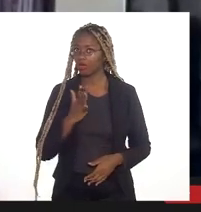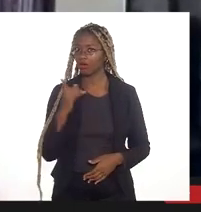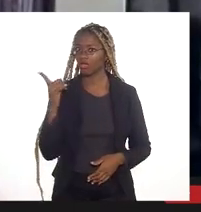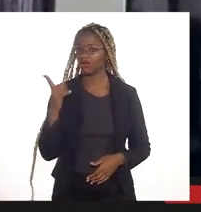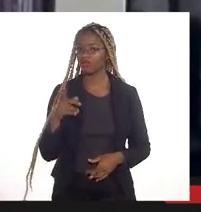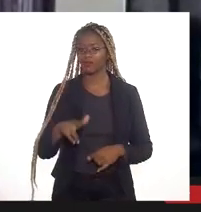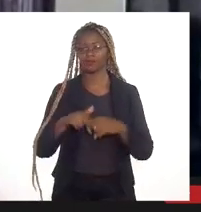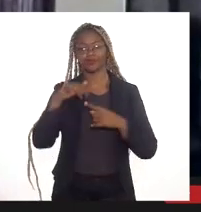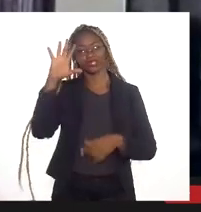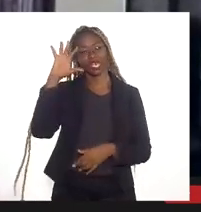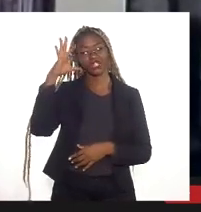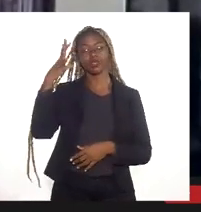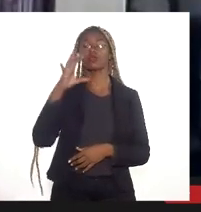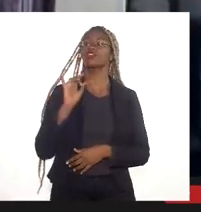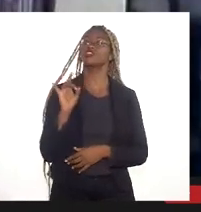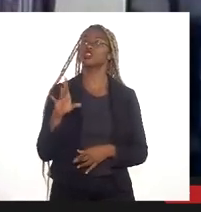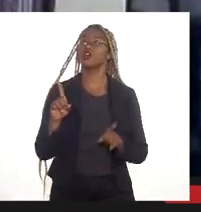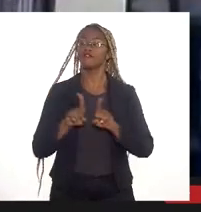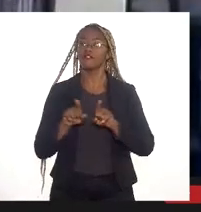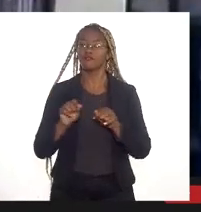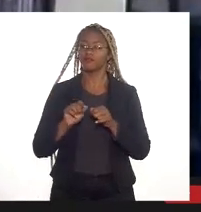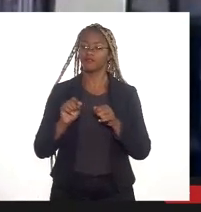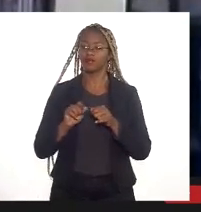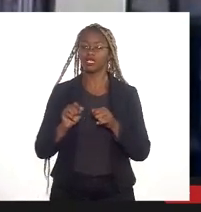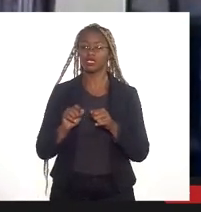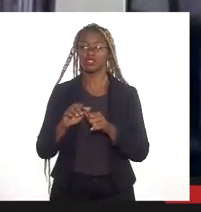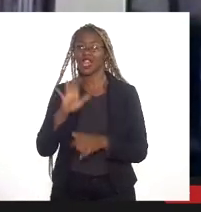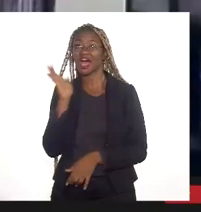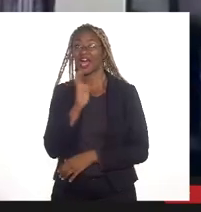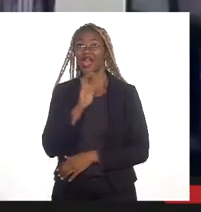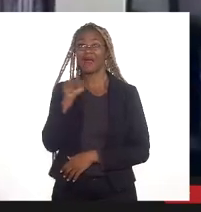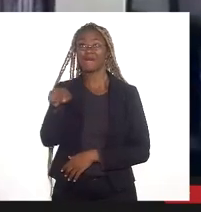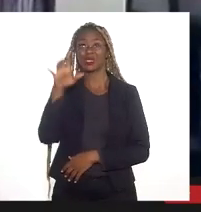Porque resolveu apenas fazer uma intervenção pontual,